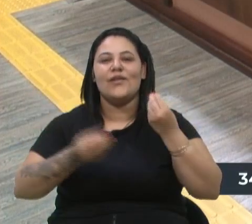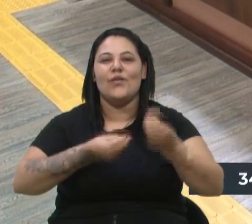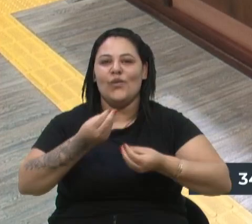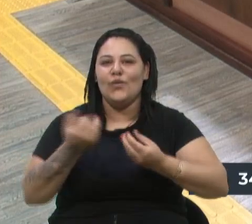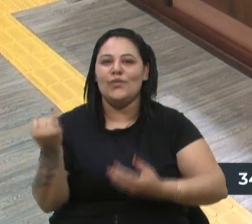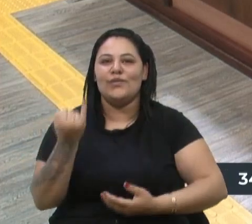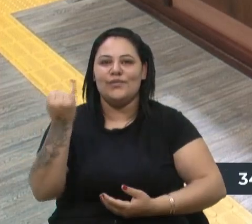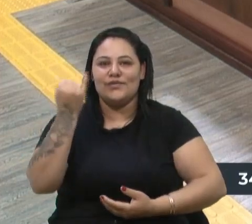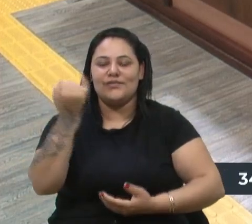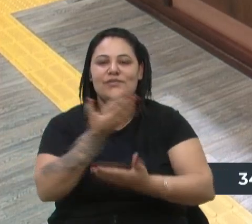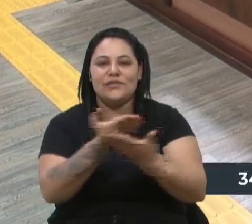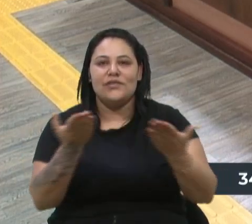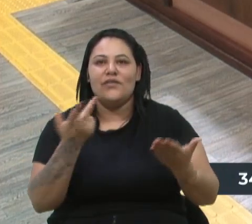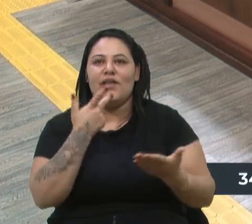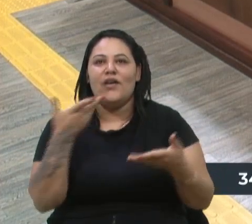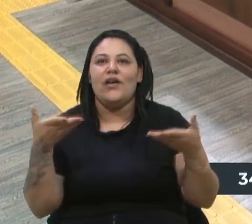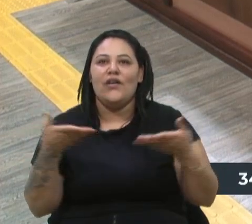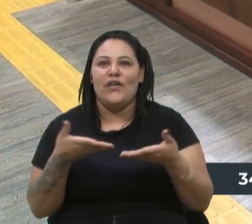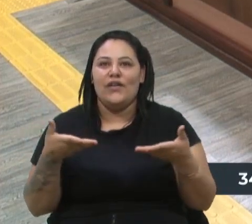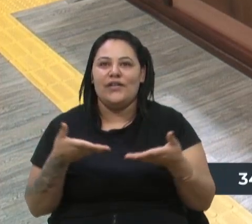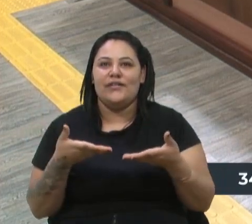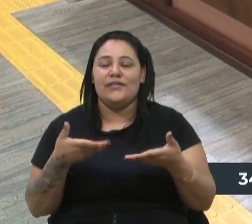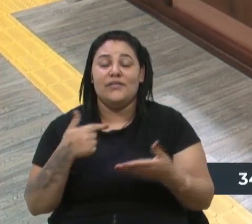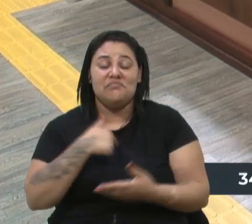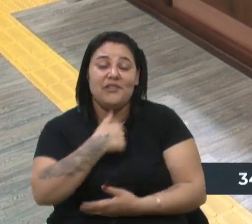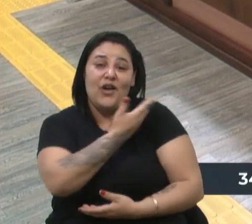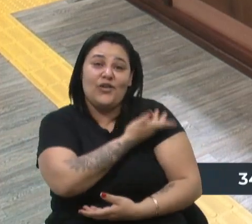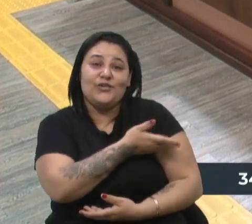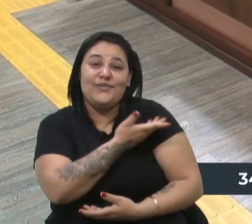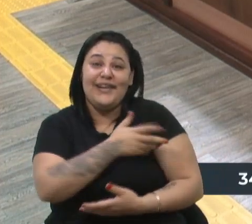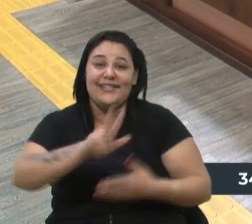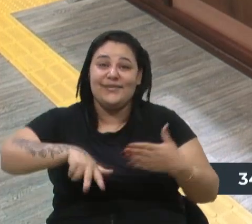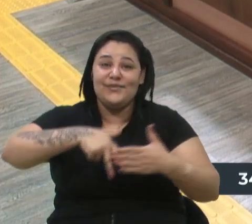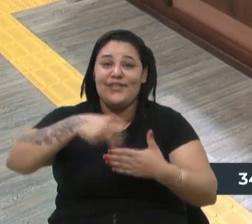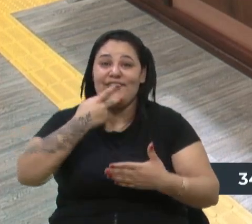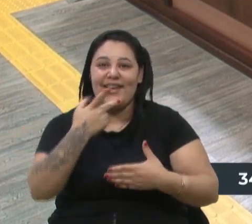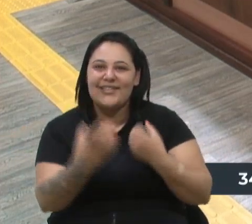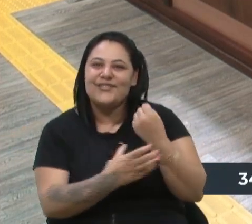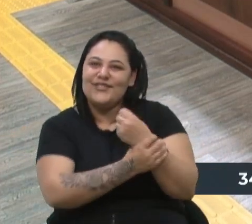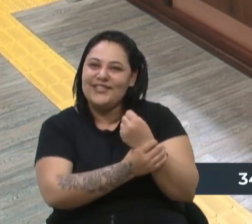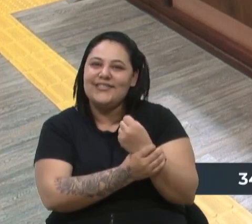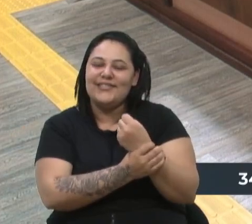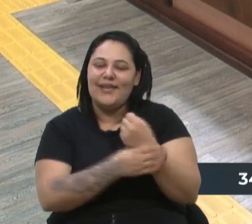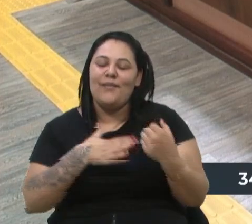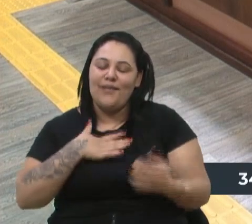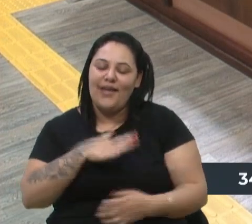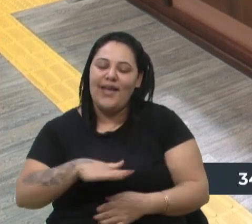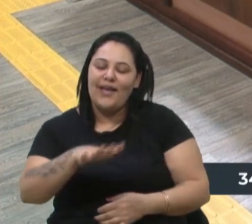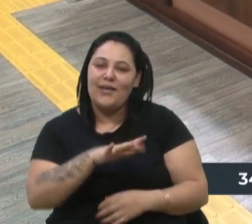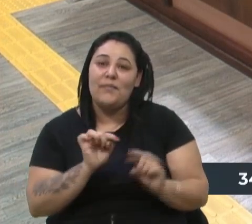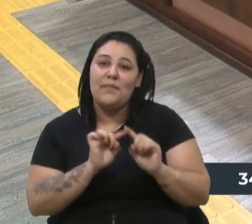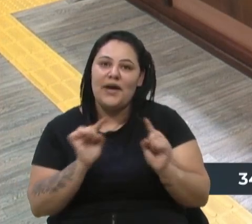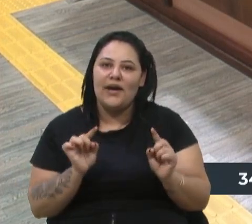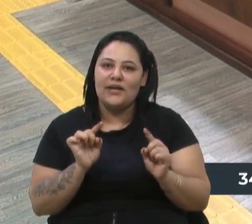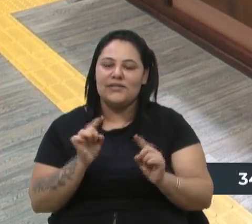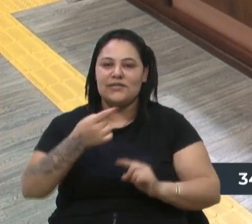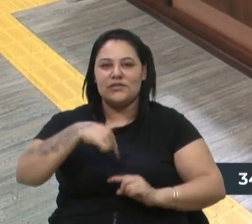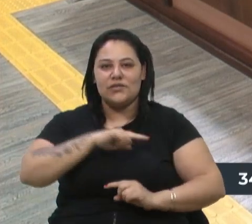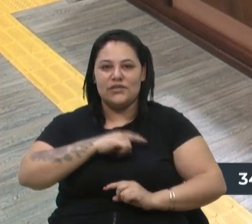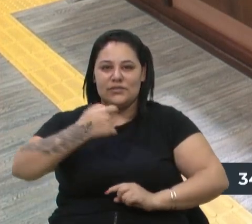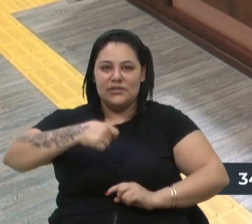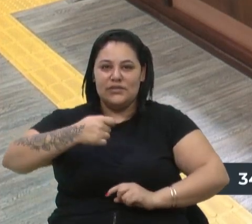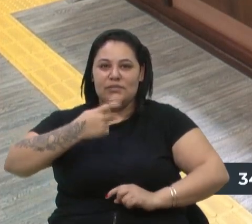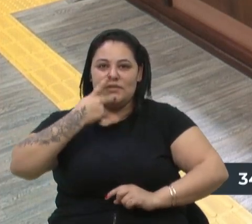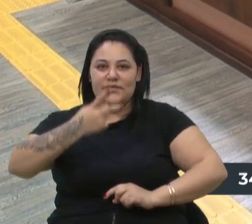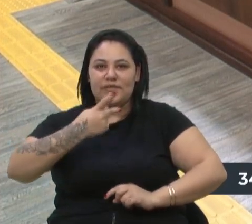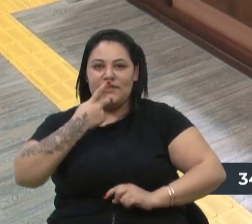isso, o senhor disse agora, eu sou acostumado a vir à tribuna para falar muito mais sobre segurança pública, mas a gente não deixa de falar sobre